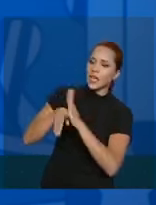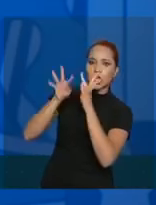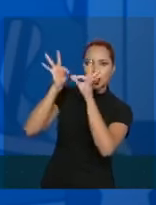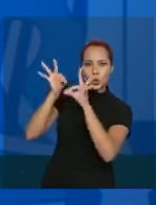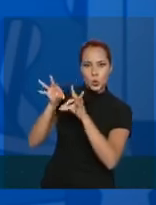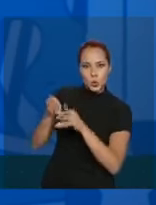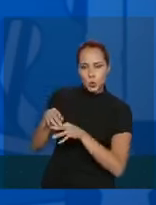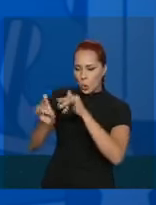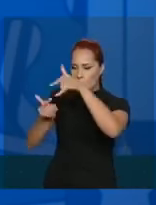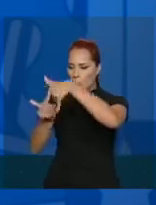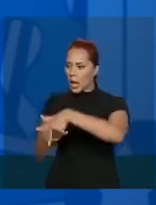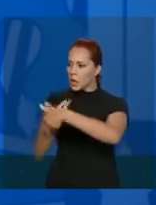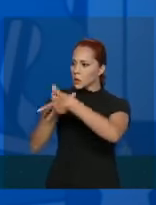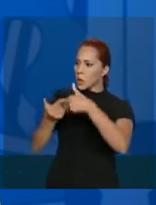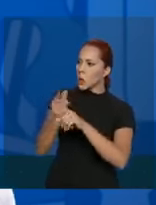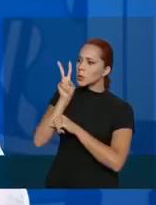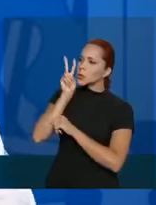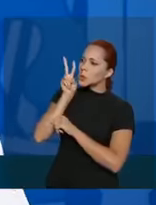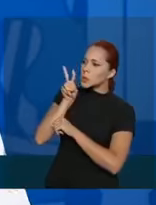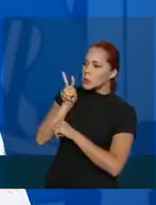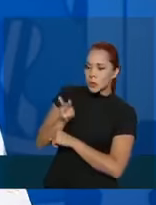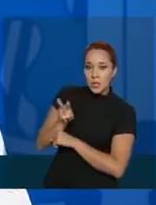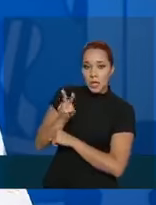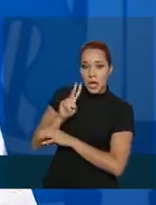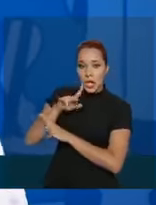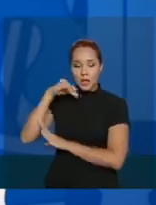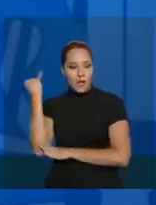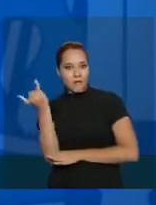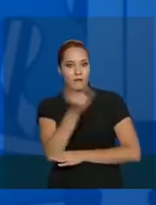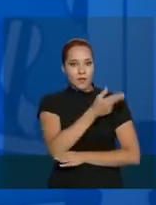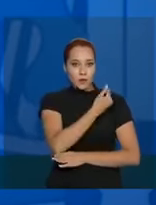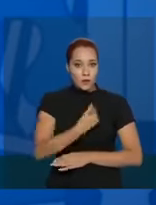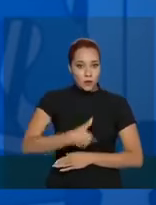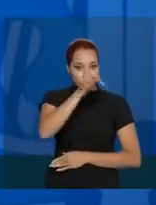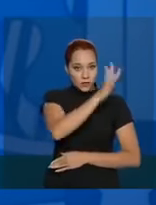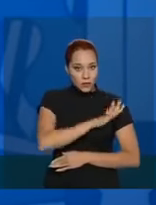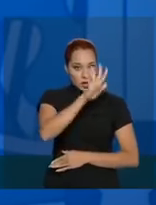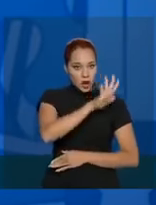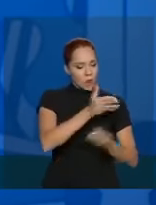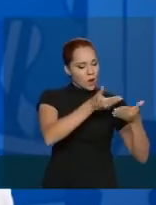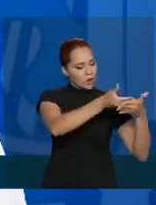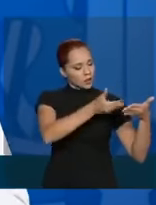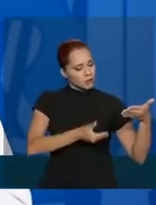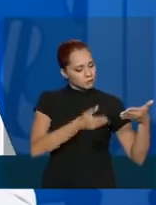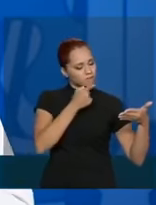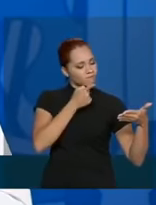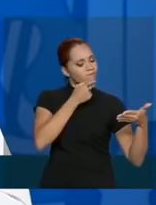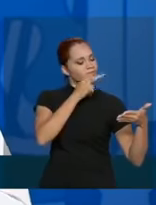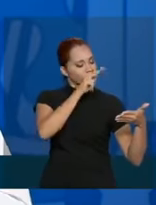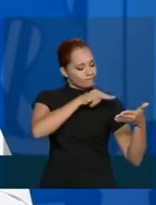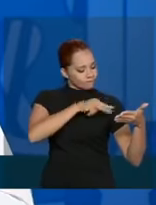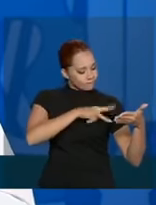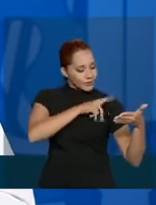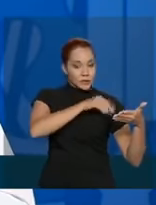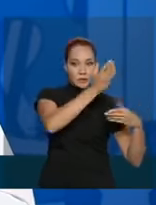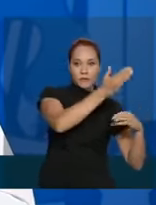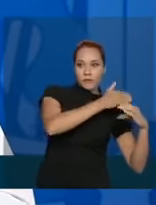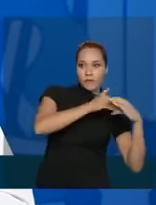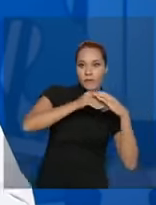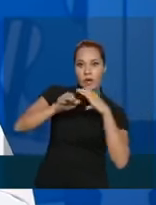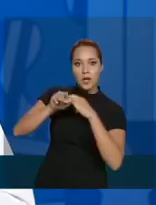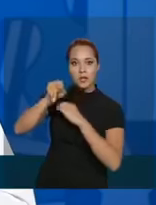parafernália. Aí eles remetem para o governo federal, o governo federal analisa aquilo tudo, manda lá para